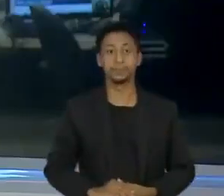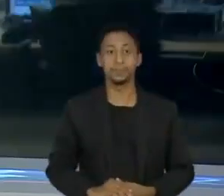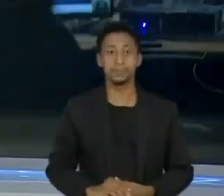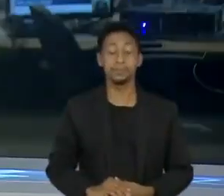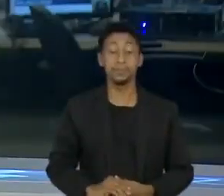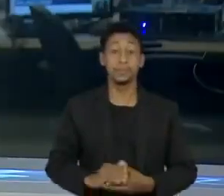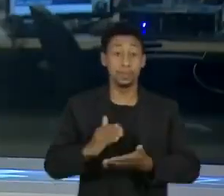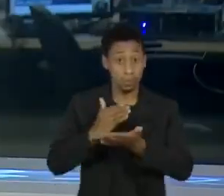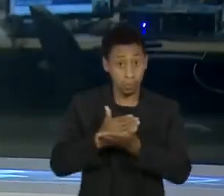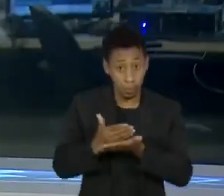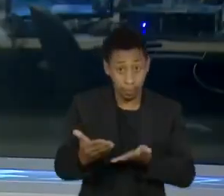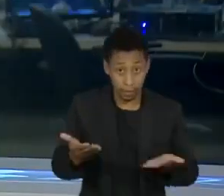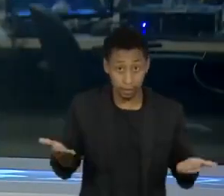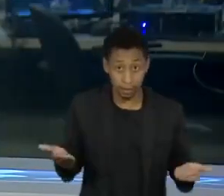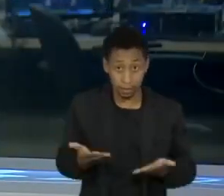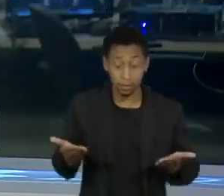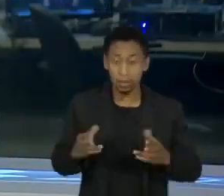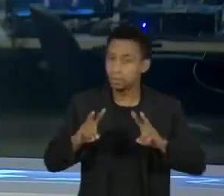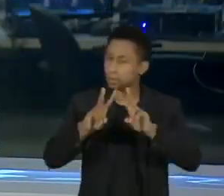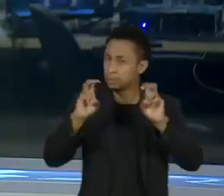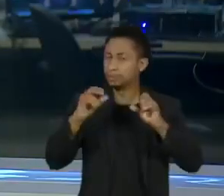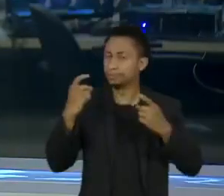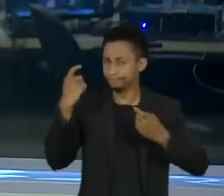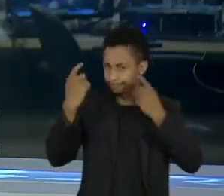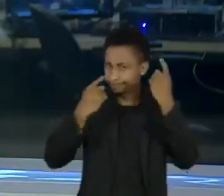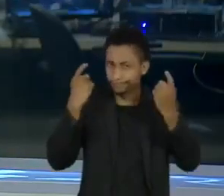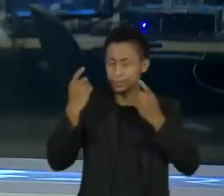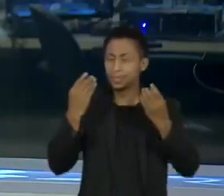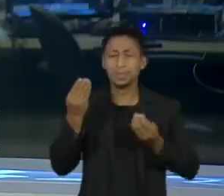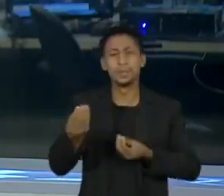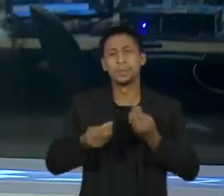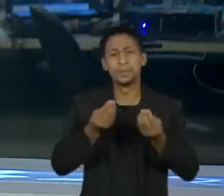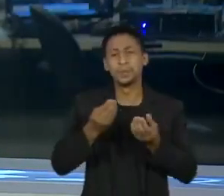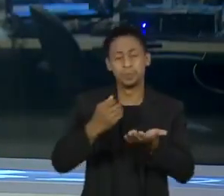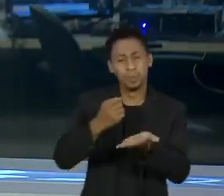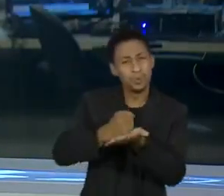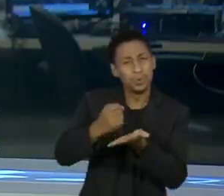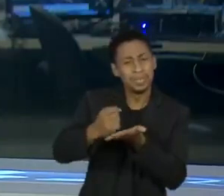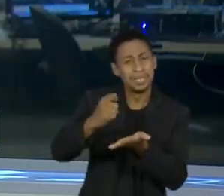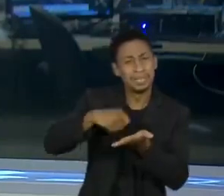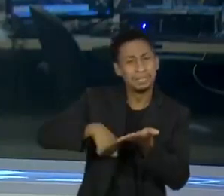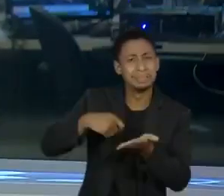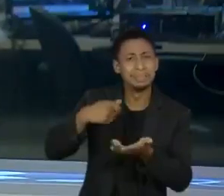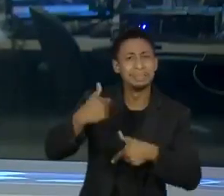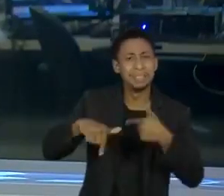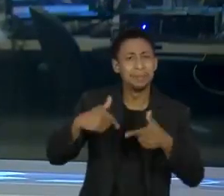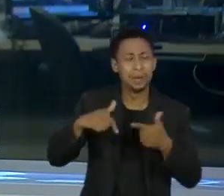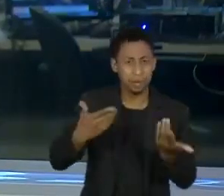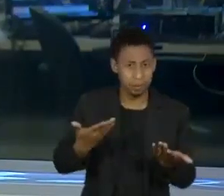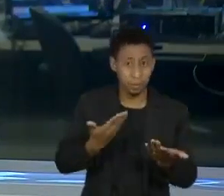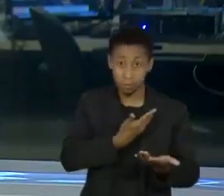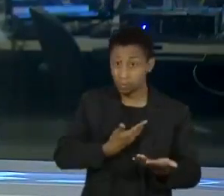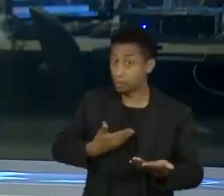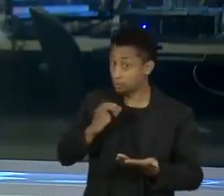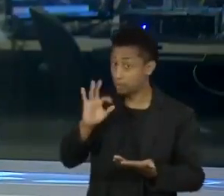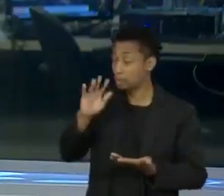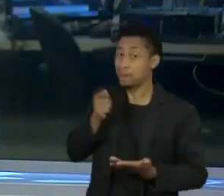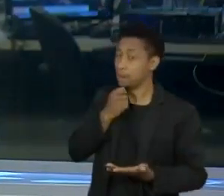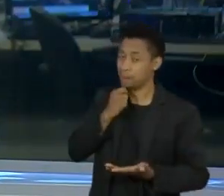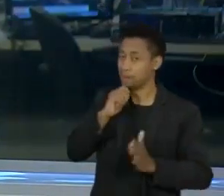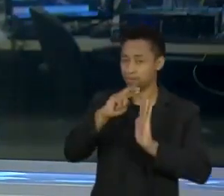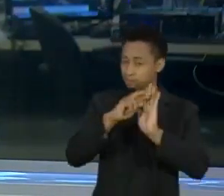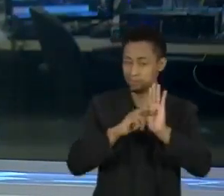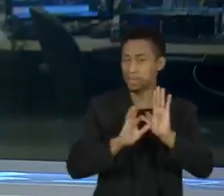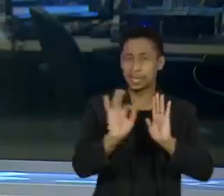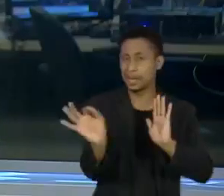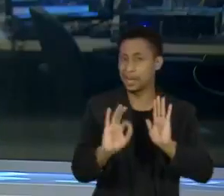A gente começa essa edição com um assunto que preocupa muita gente, como vão ficar os contratos de trabalho. O governo federal ainda não definiu se vai renovar